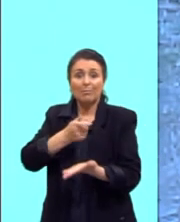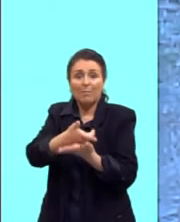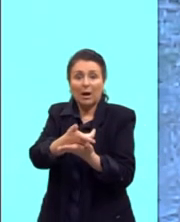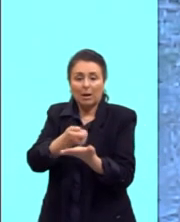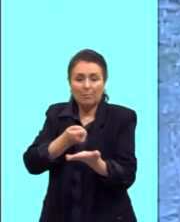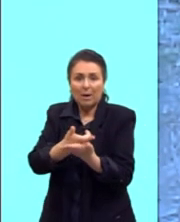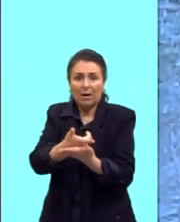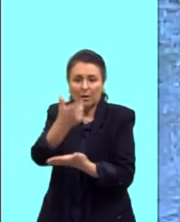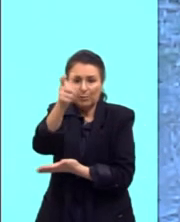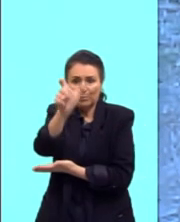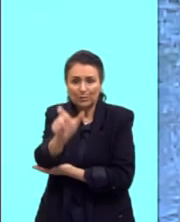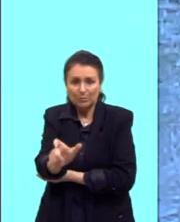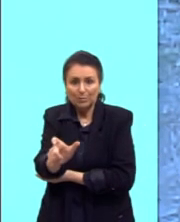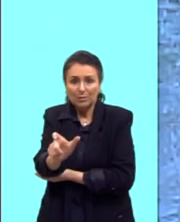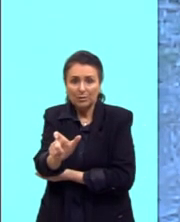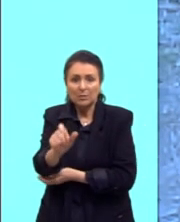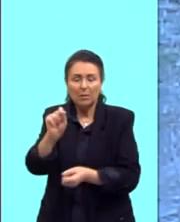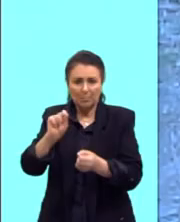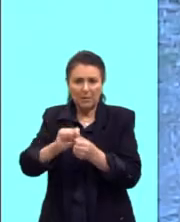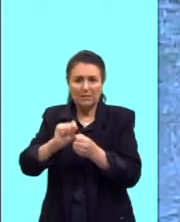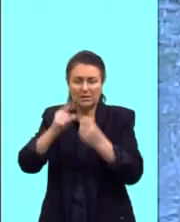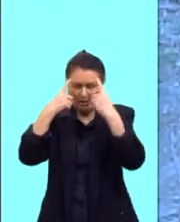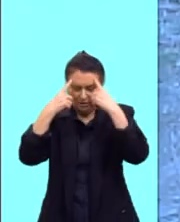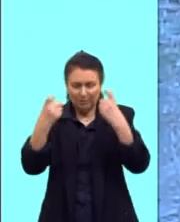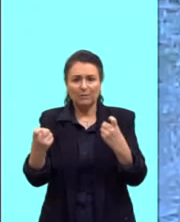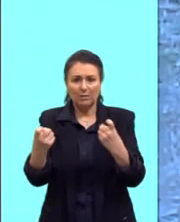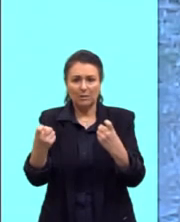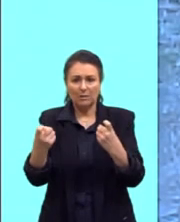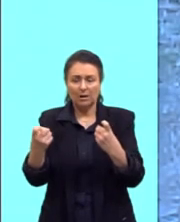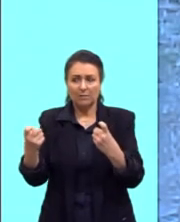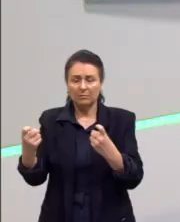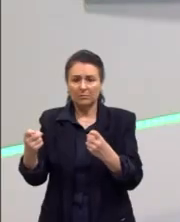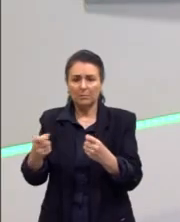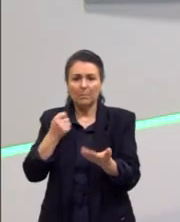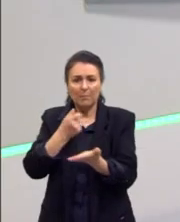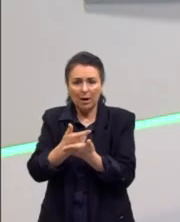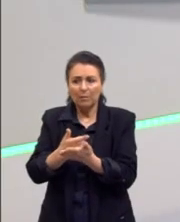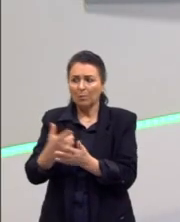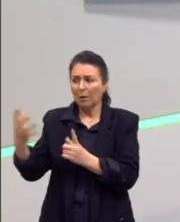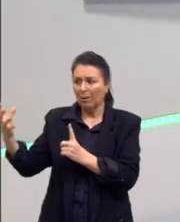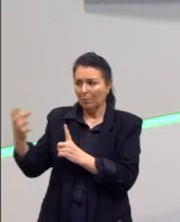responsáveis por aplicar essa violência, essa dominação brutal.